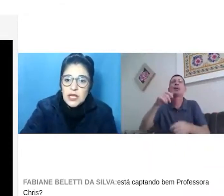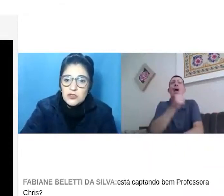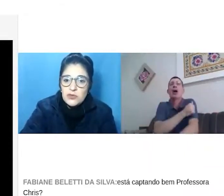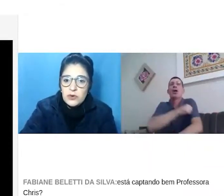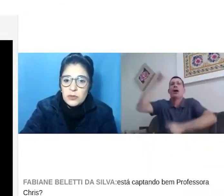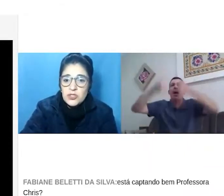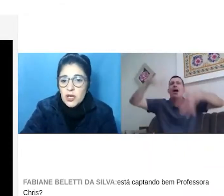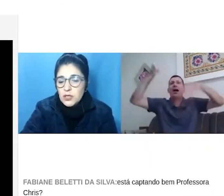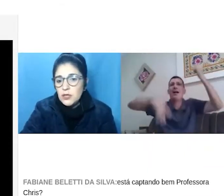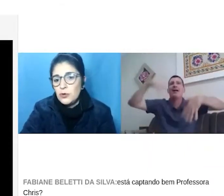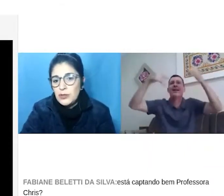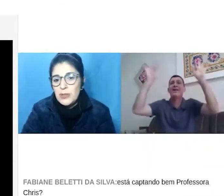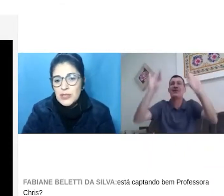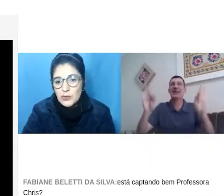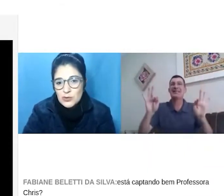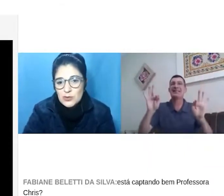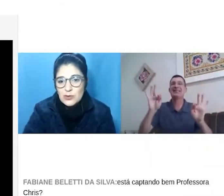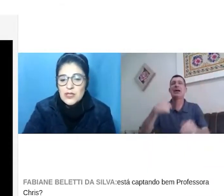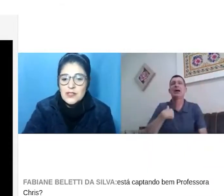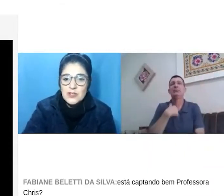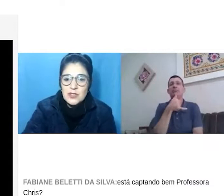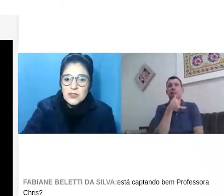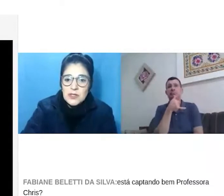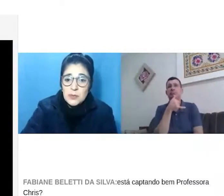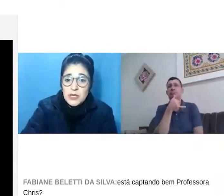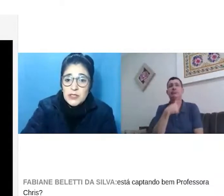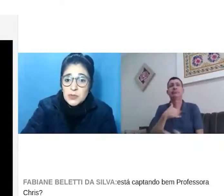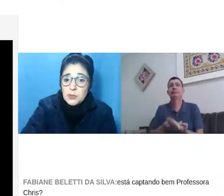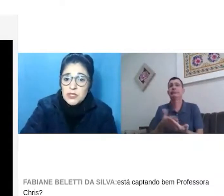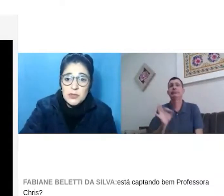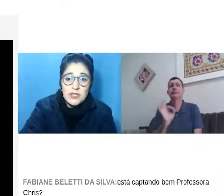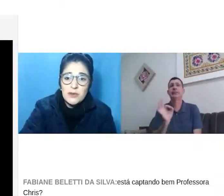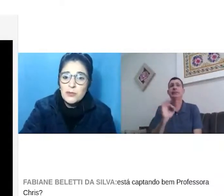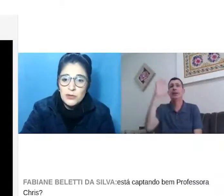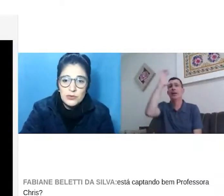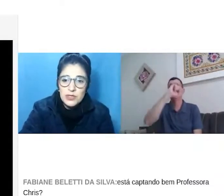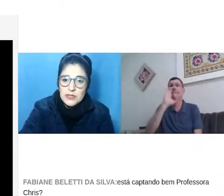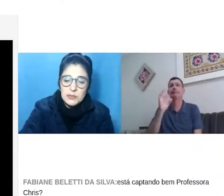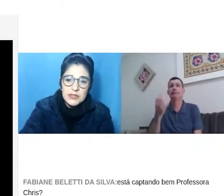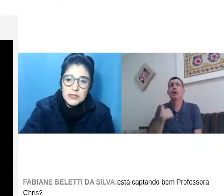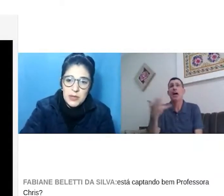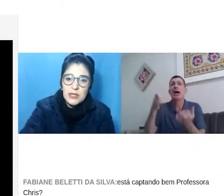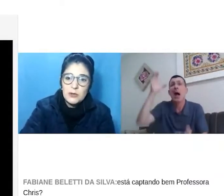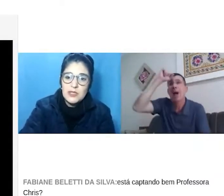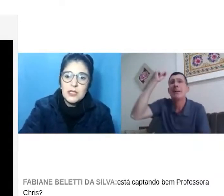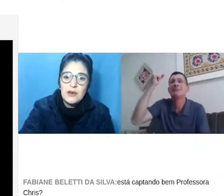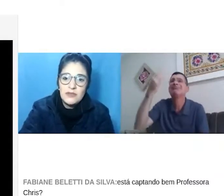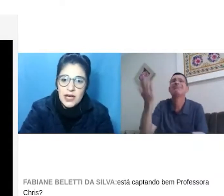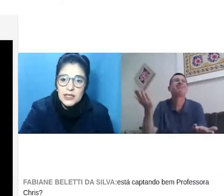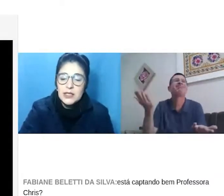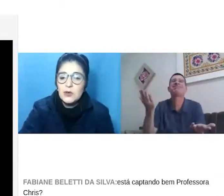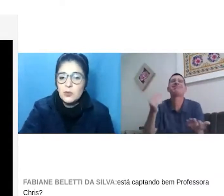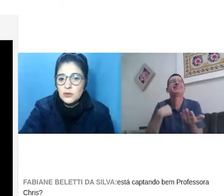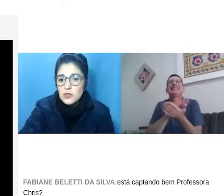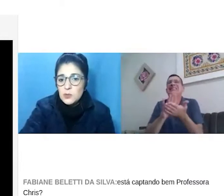acessibilidade de uma forma mais geral. E que não obrigue mais alunos surdos a desistirem de disciplinas. Porque, por exemplo, eu estava muito feliz em participar, em ter conseguido a